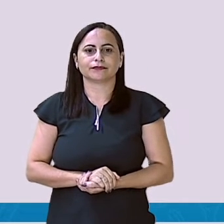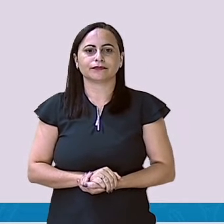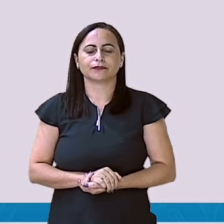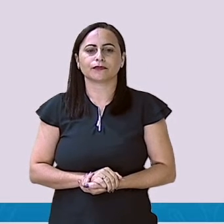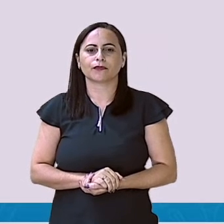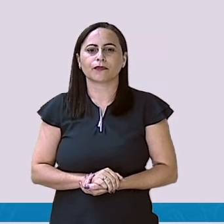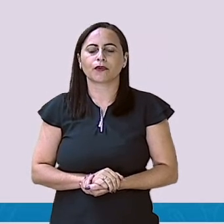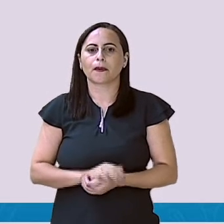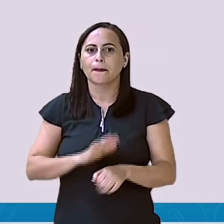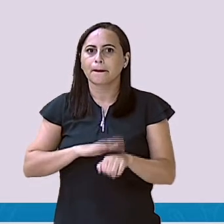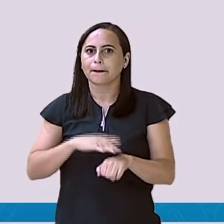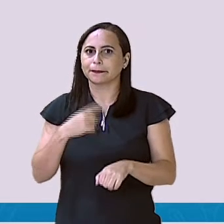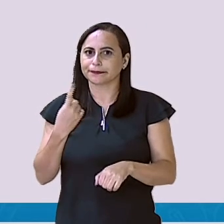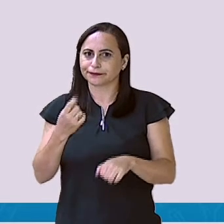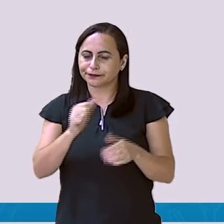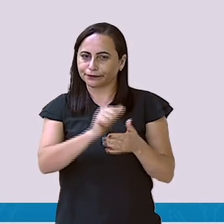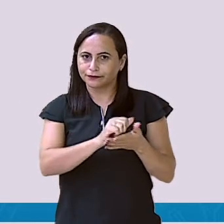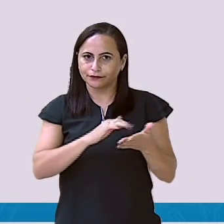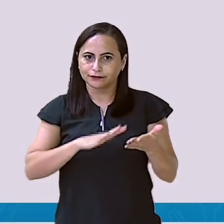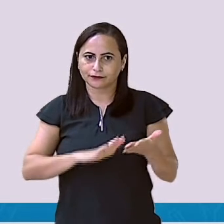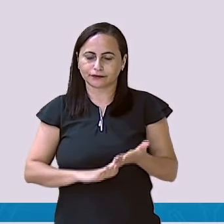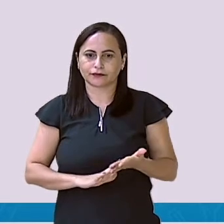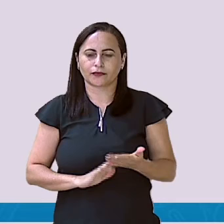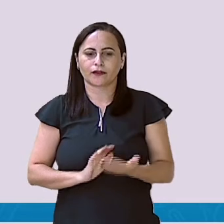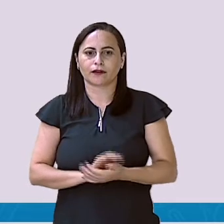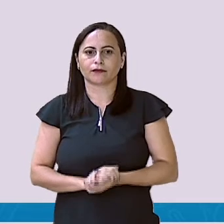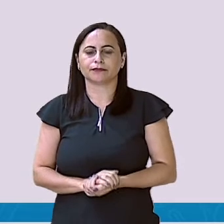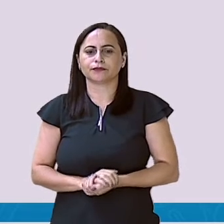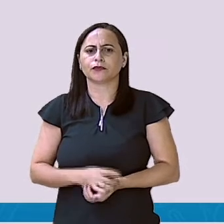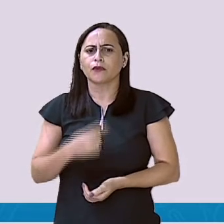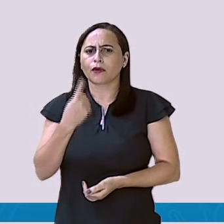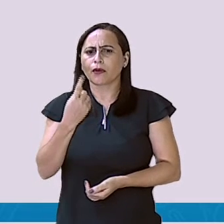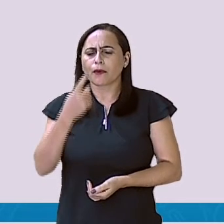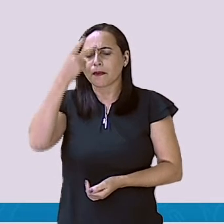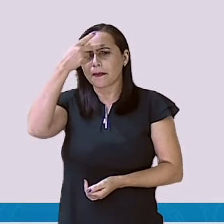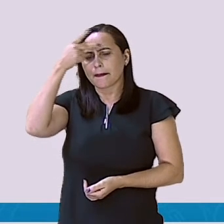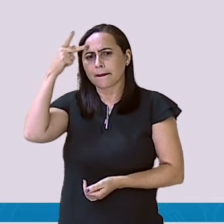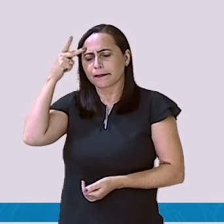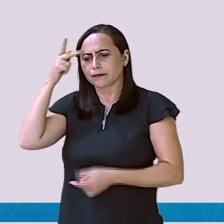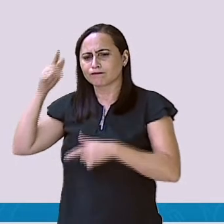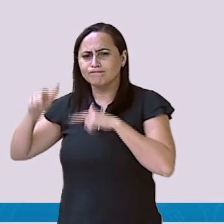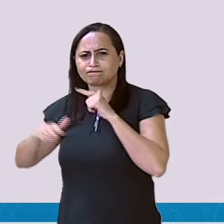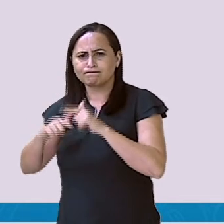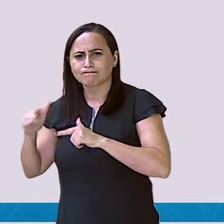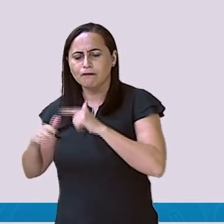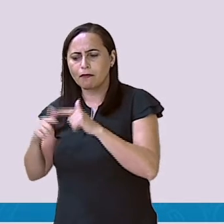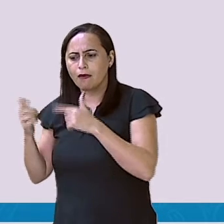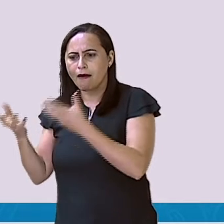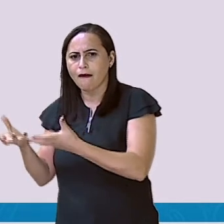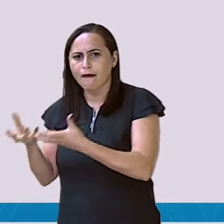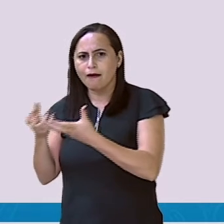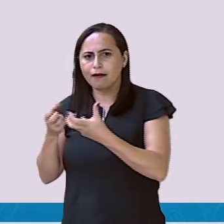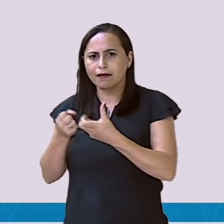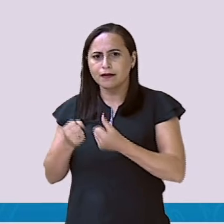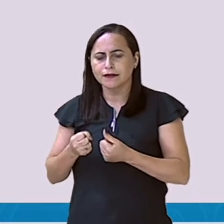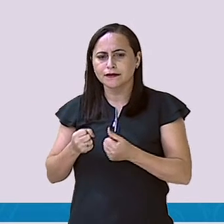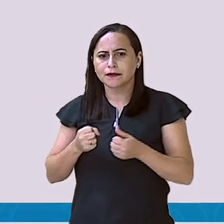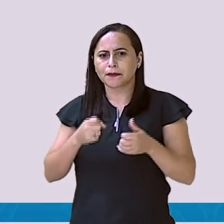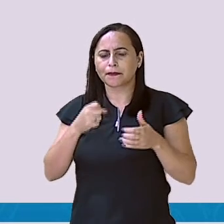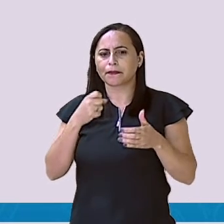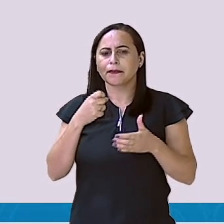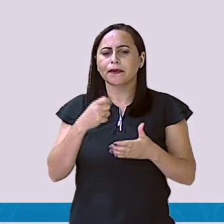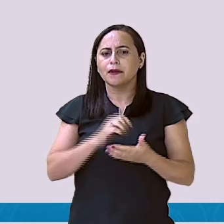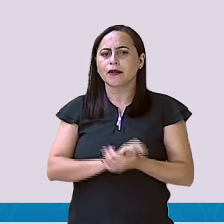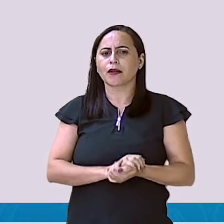Mais um exercício. Um trabalhador recebeu com os descontos R$